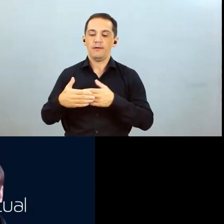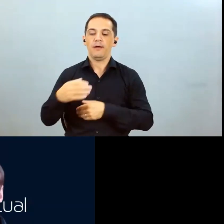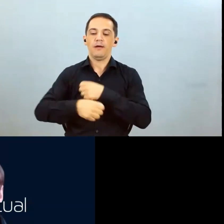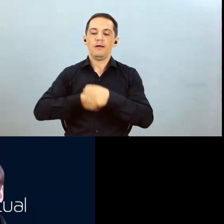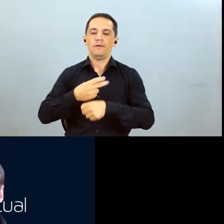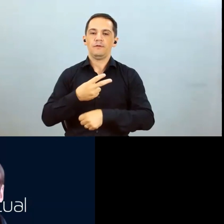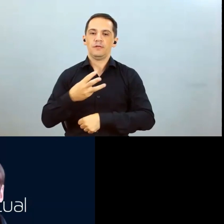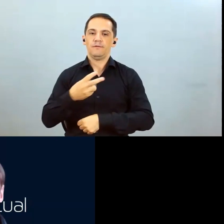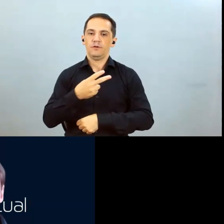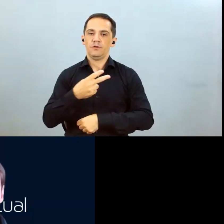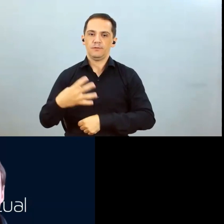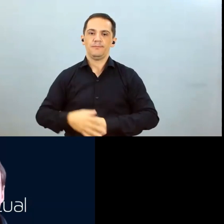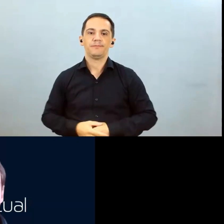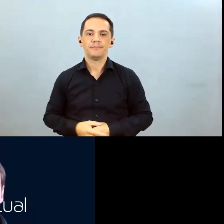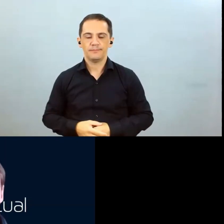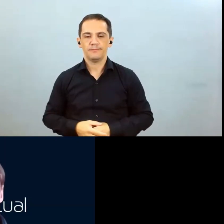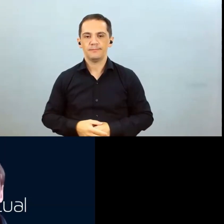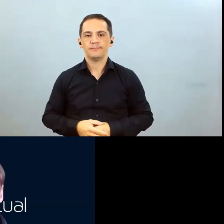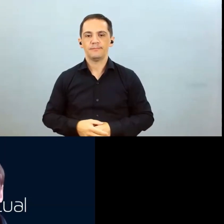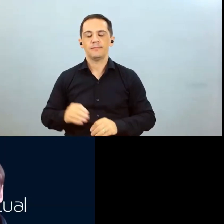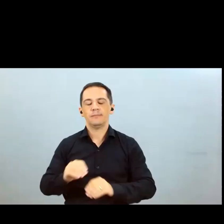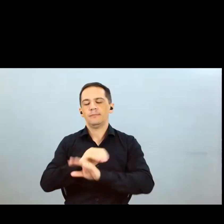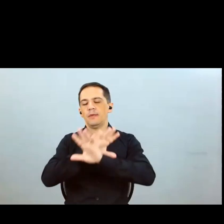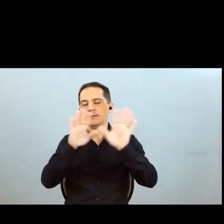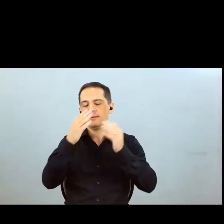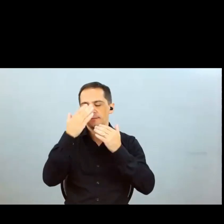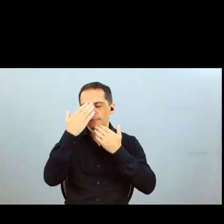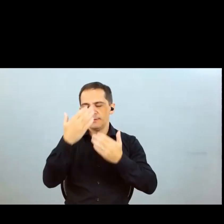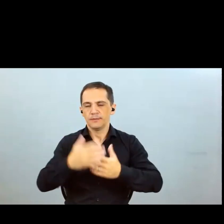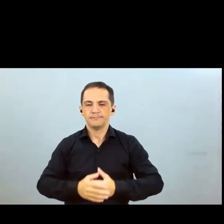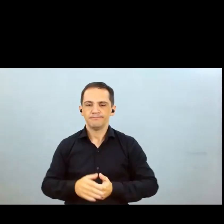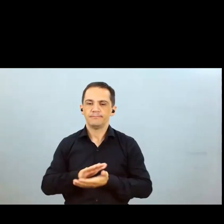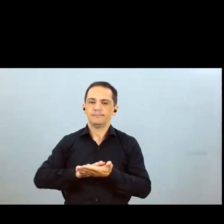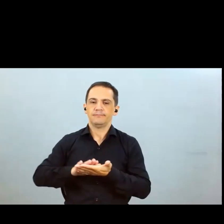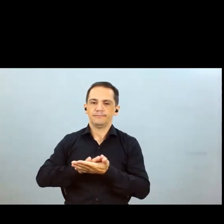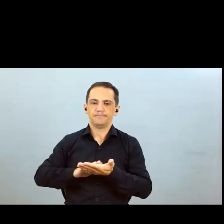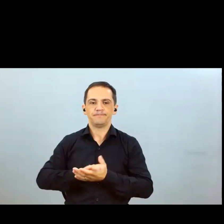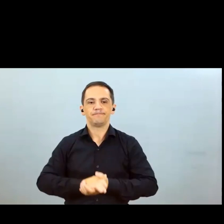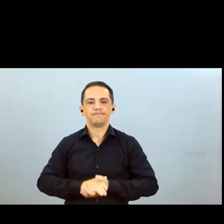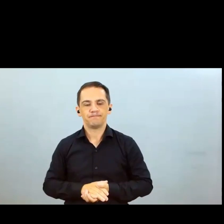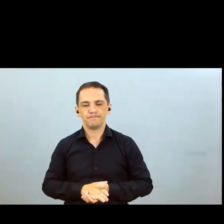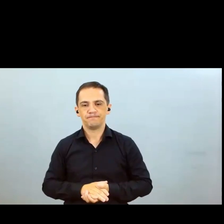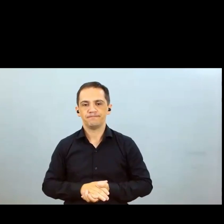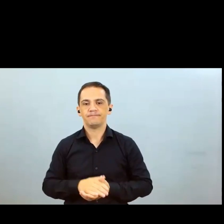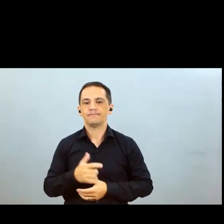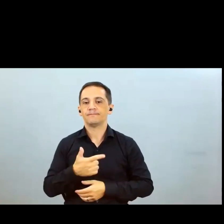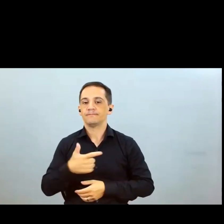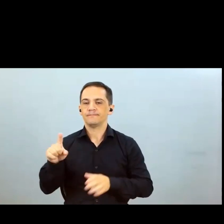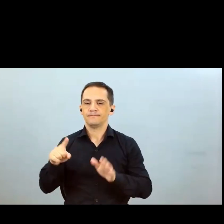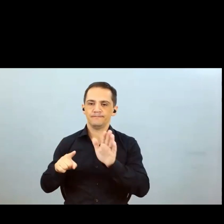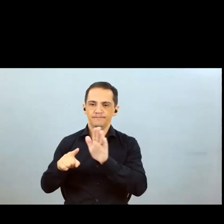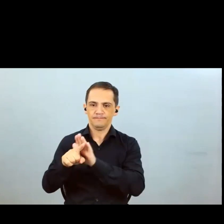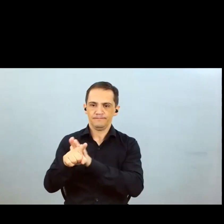Está claro, Povinato, obrigado. Até nada. Obrigado, Henrique. Próxima pergunta é